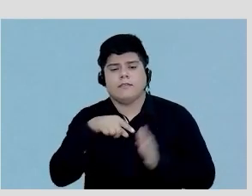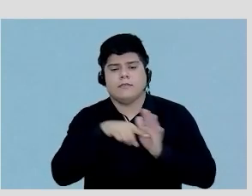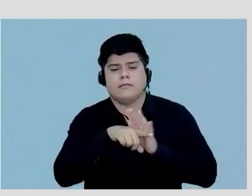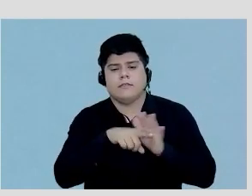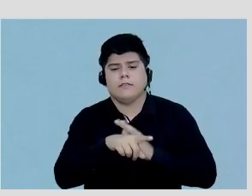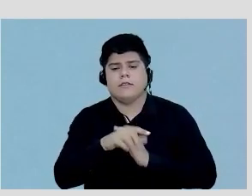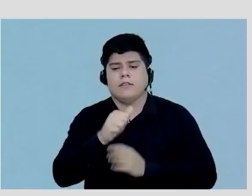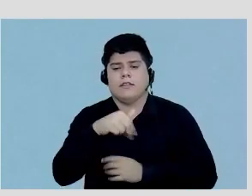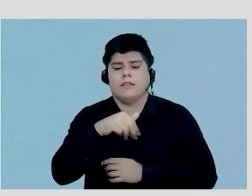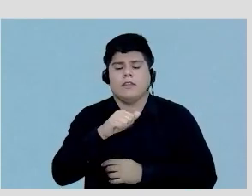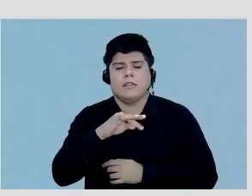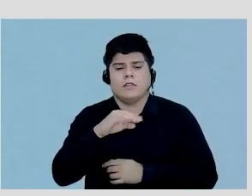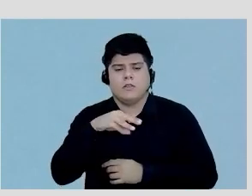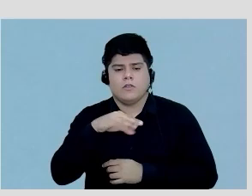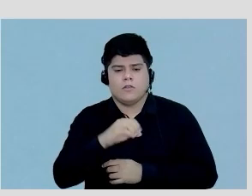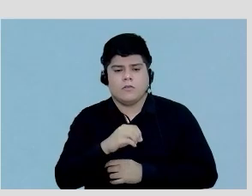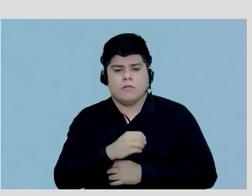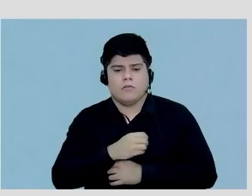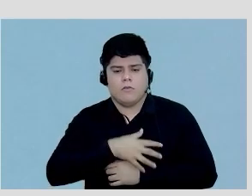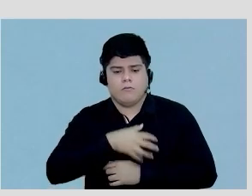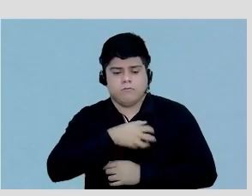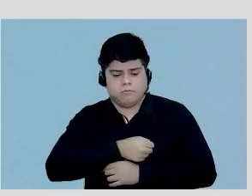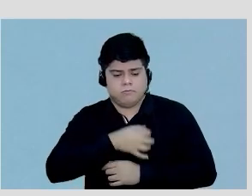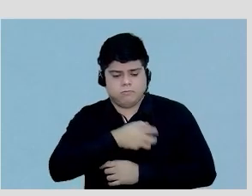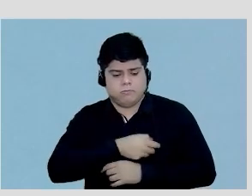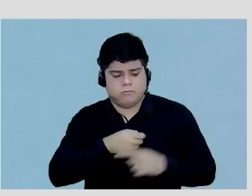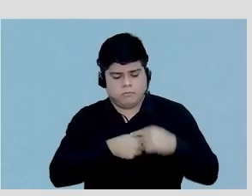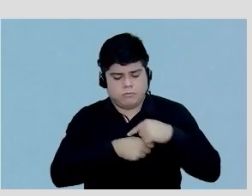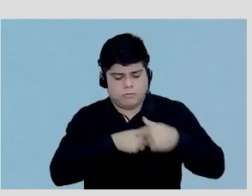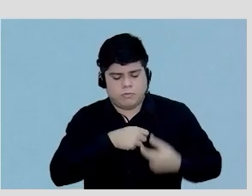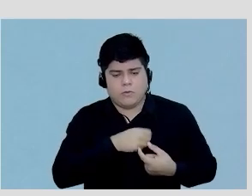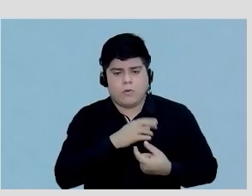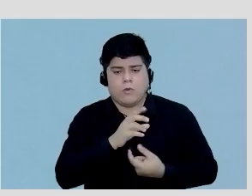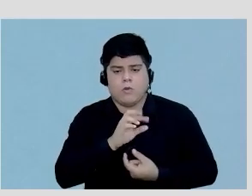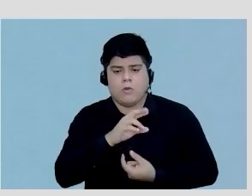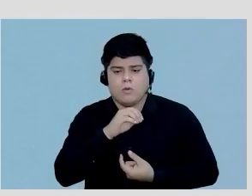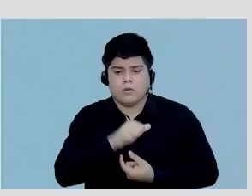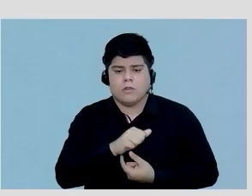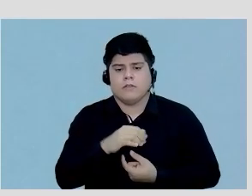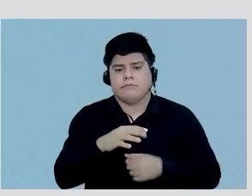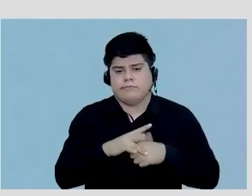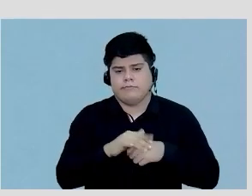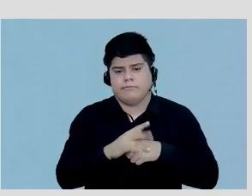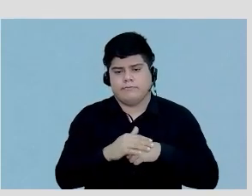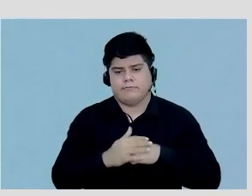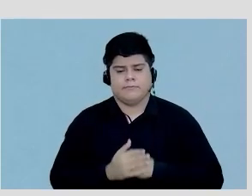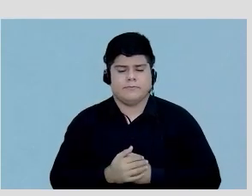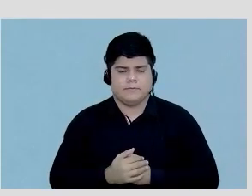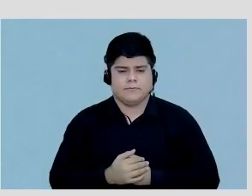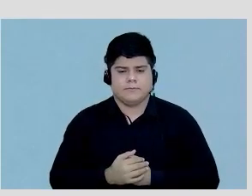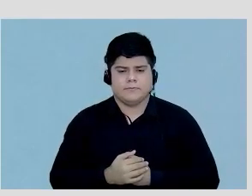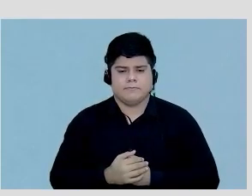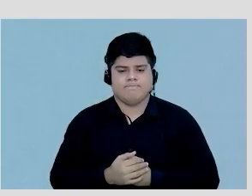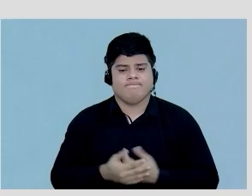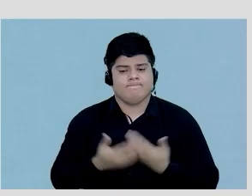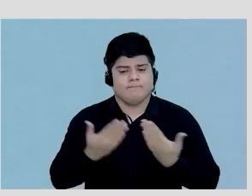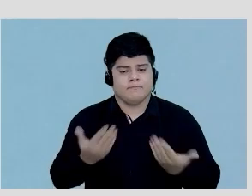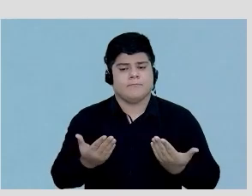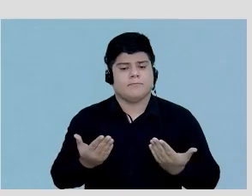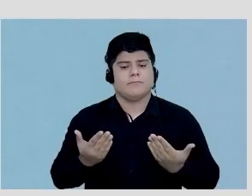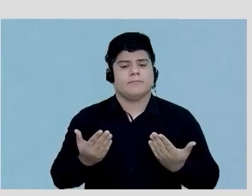anatômica das coronárias eficárticas sem doença significativa. Então,